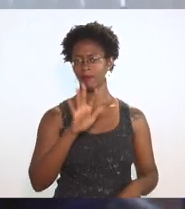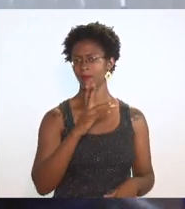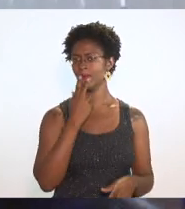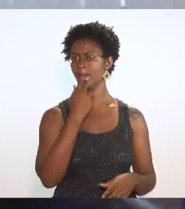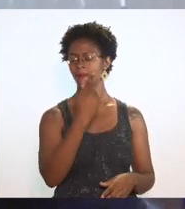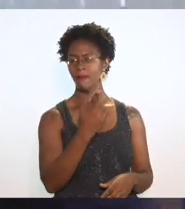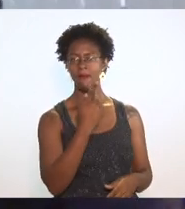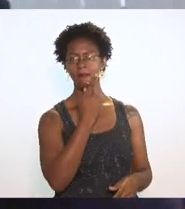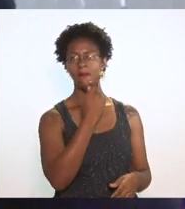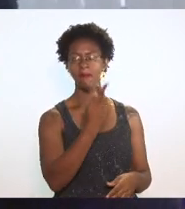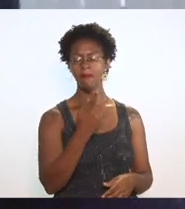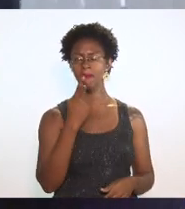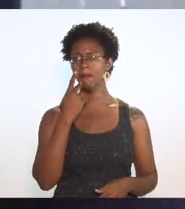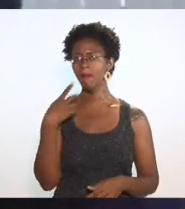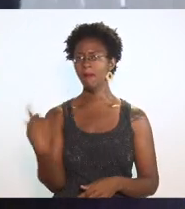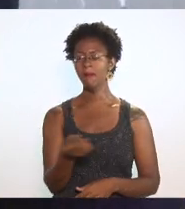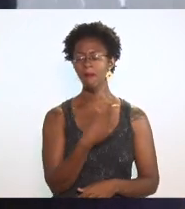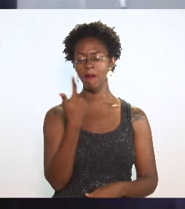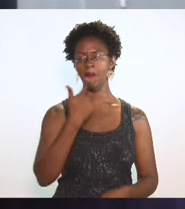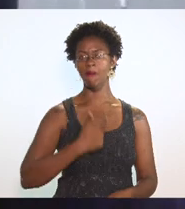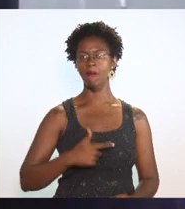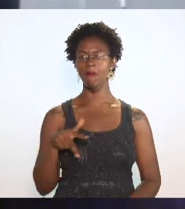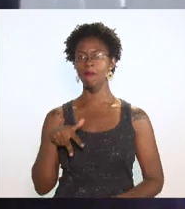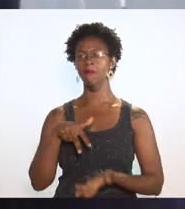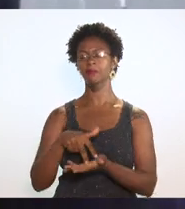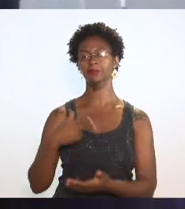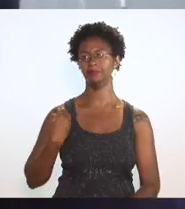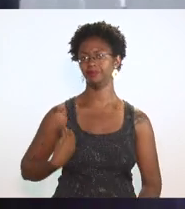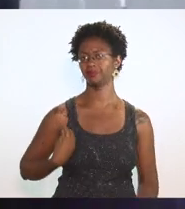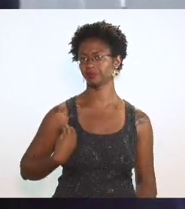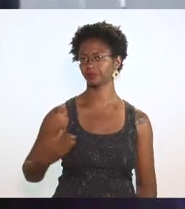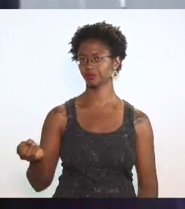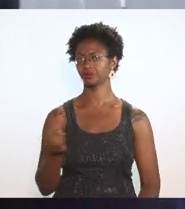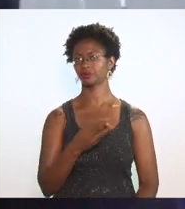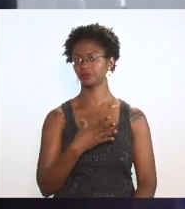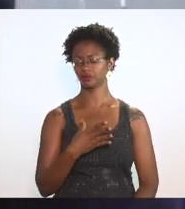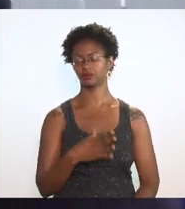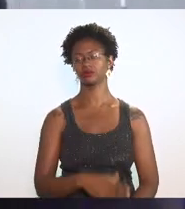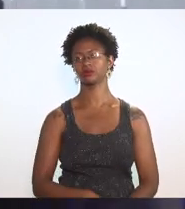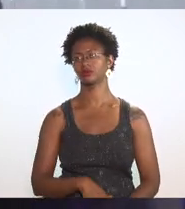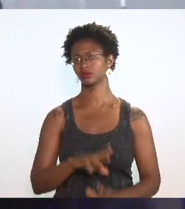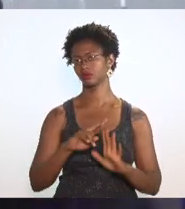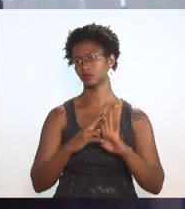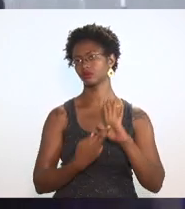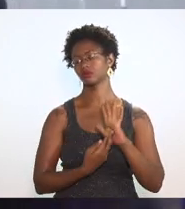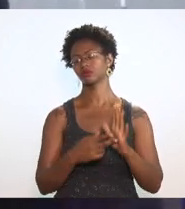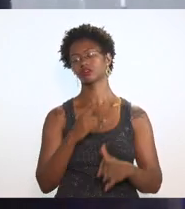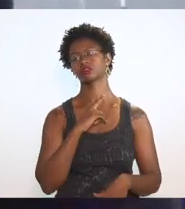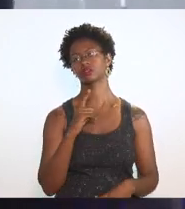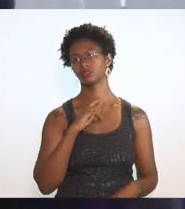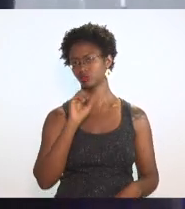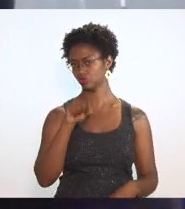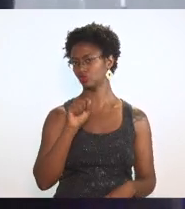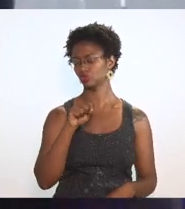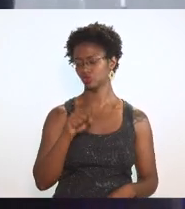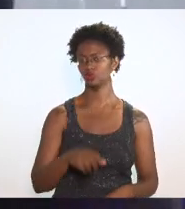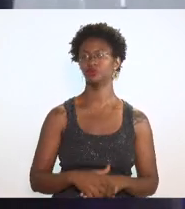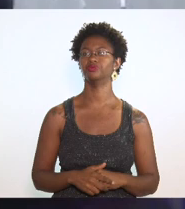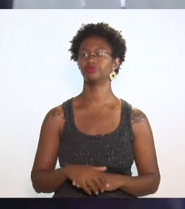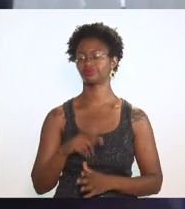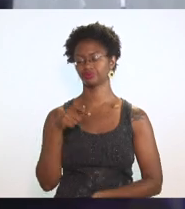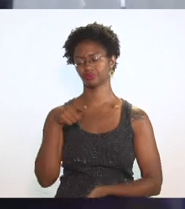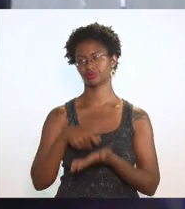para que sejamos enquadrados nesse novo regime então temos sim a